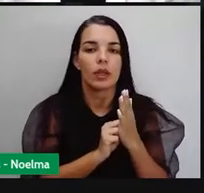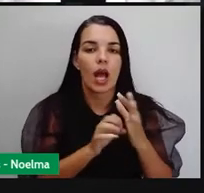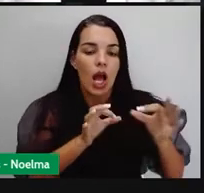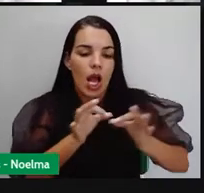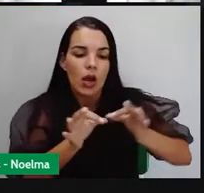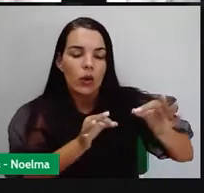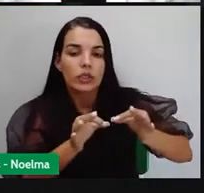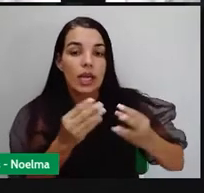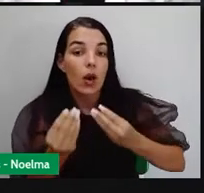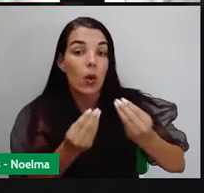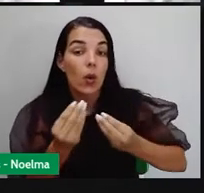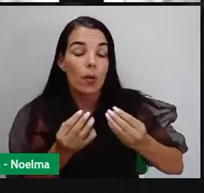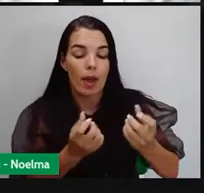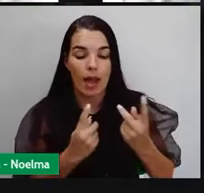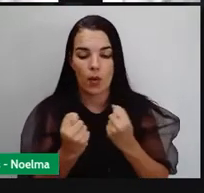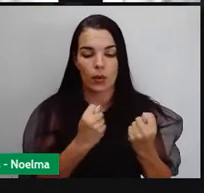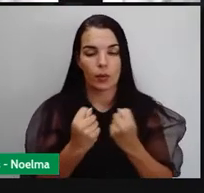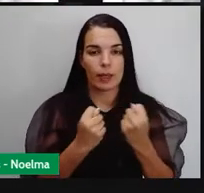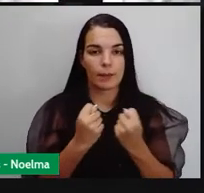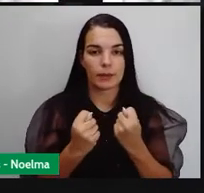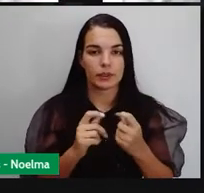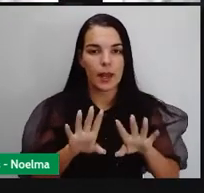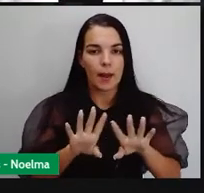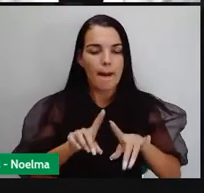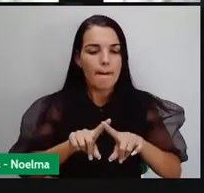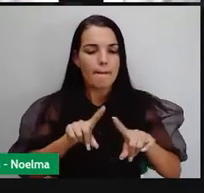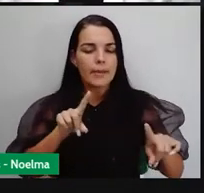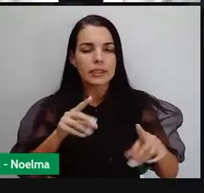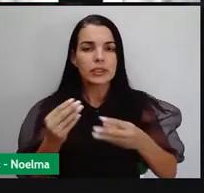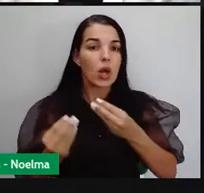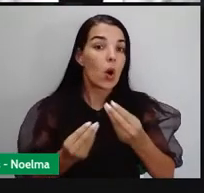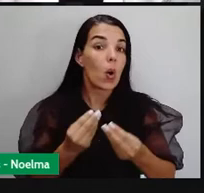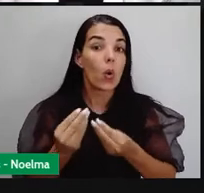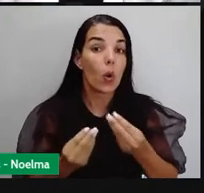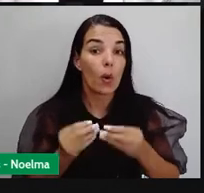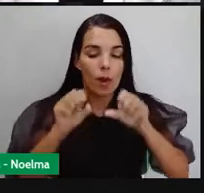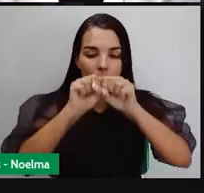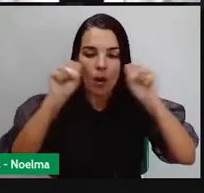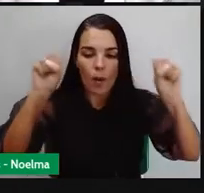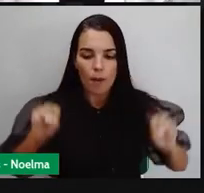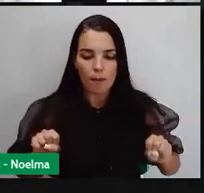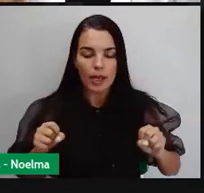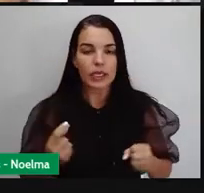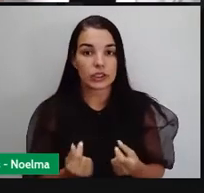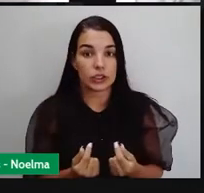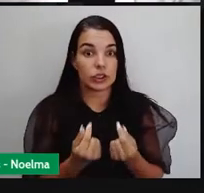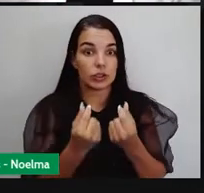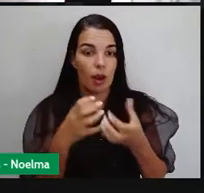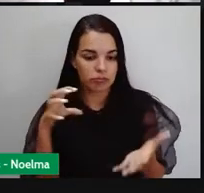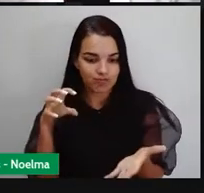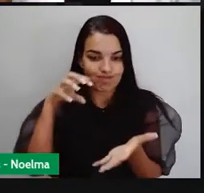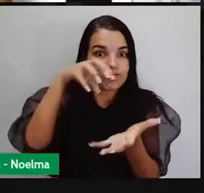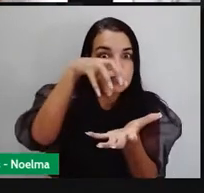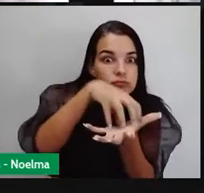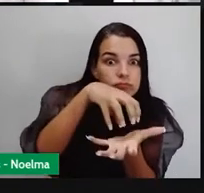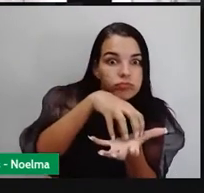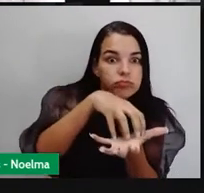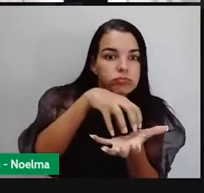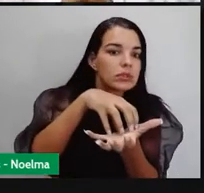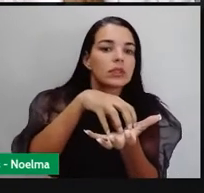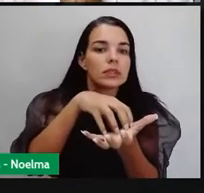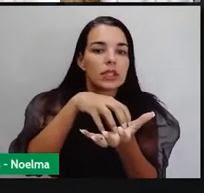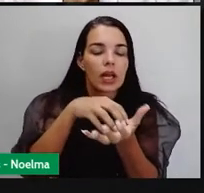organizar economicamente. Bem, mas como o mercantilismo está centrado na origem do